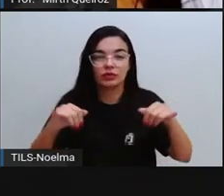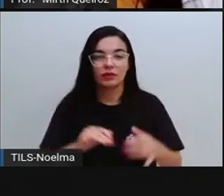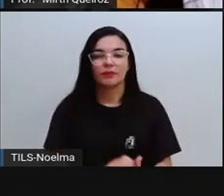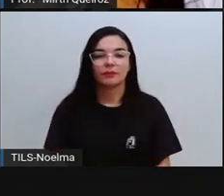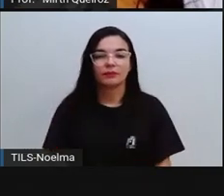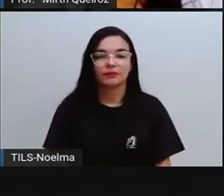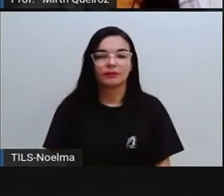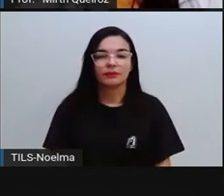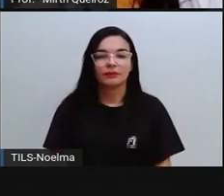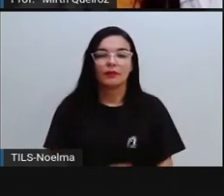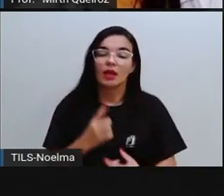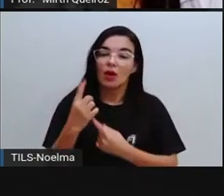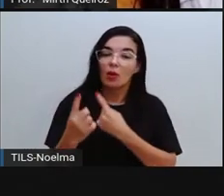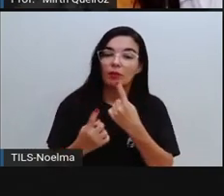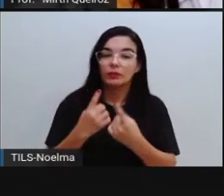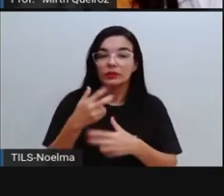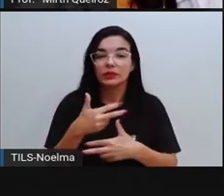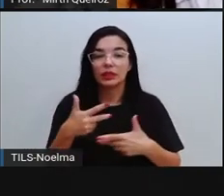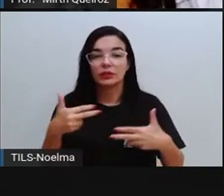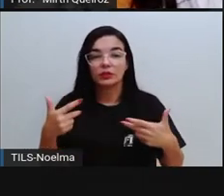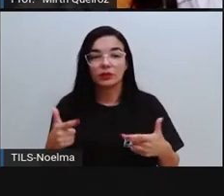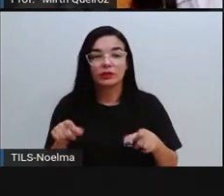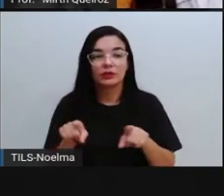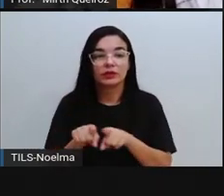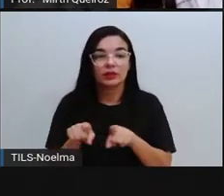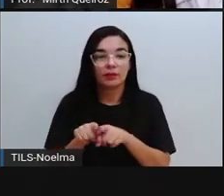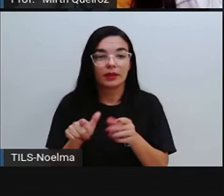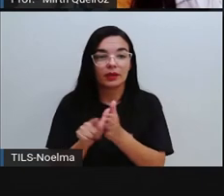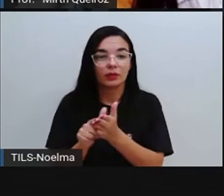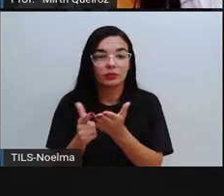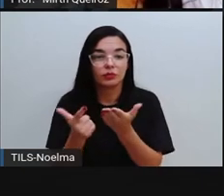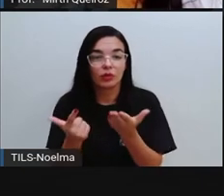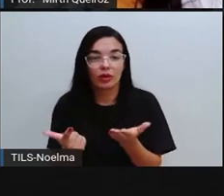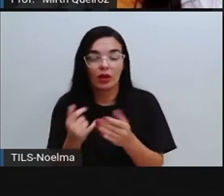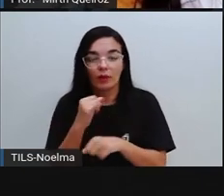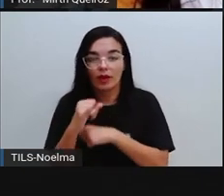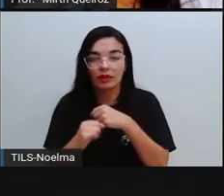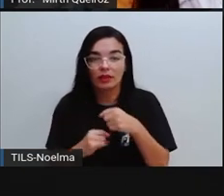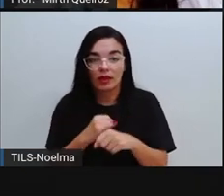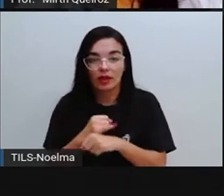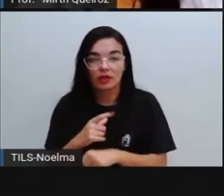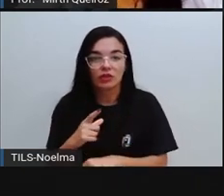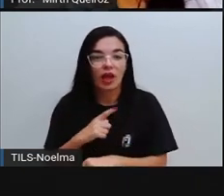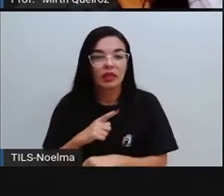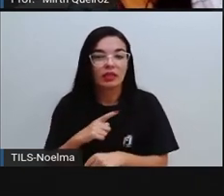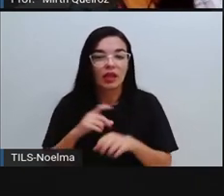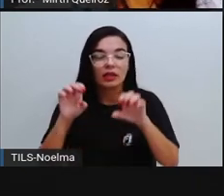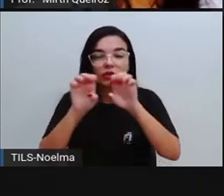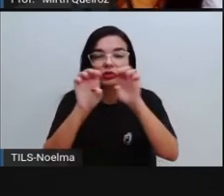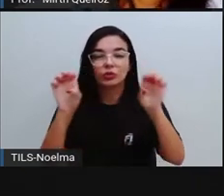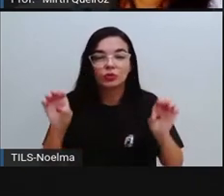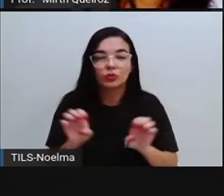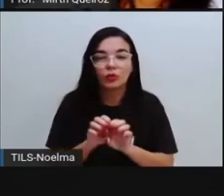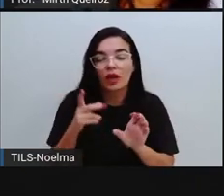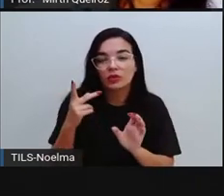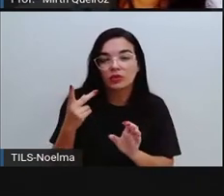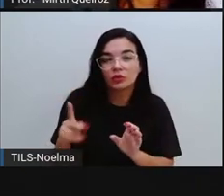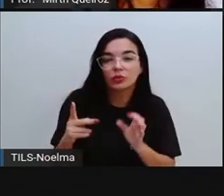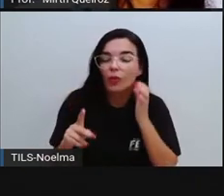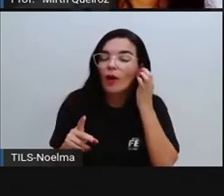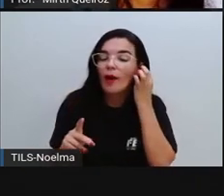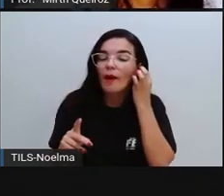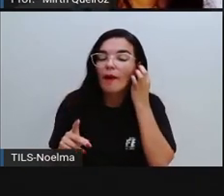Uma das coisas que o jornal digital, ele tem, que o